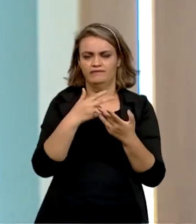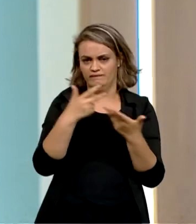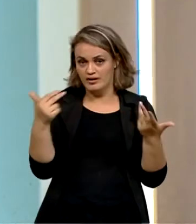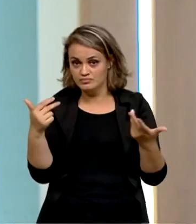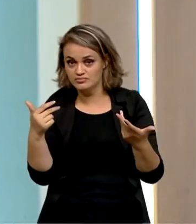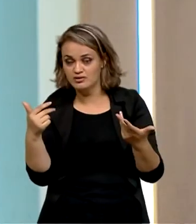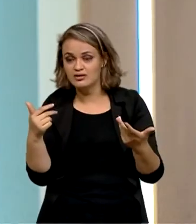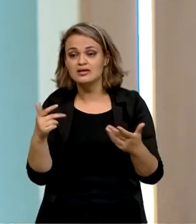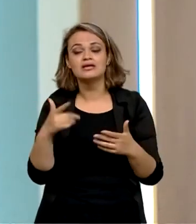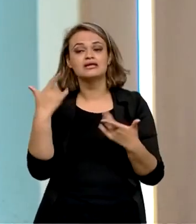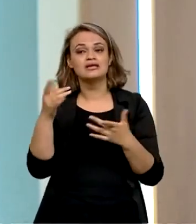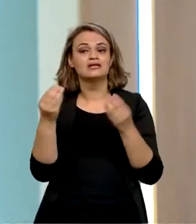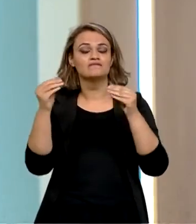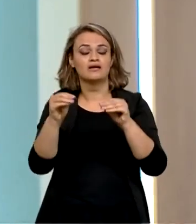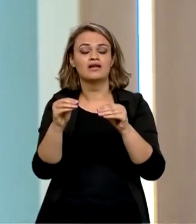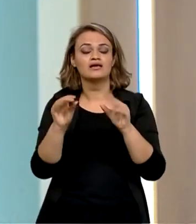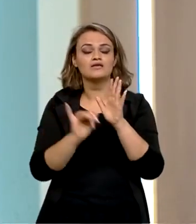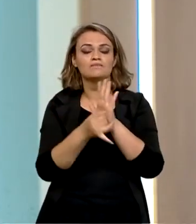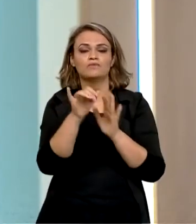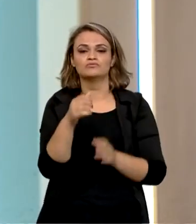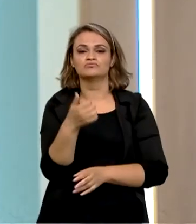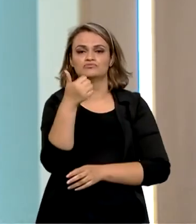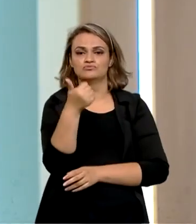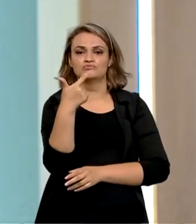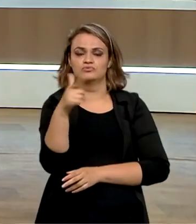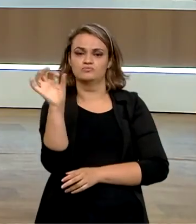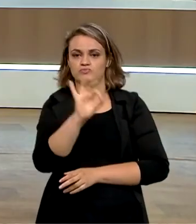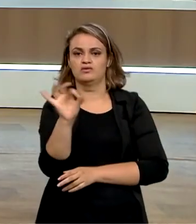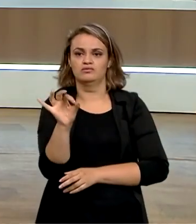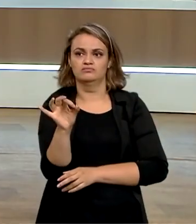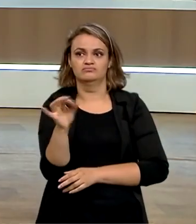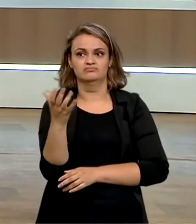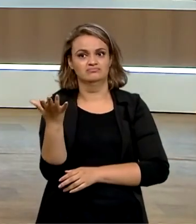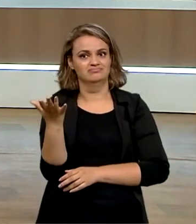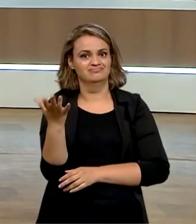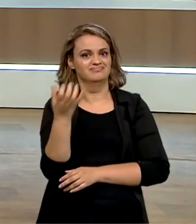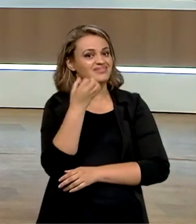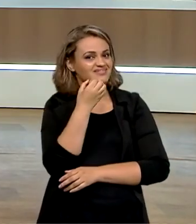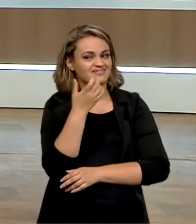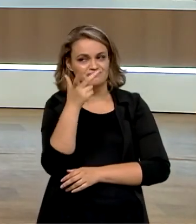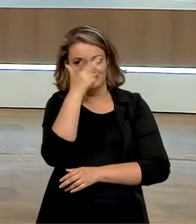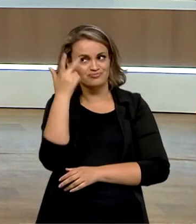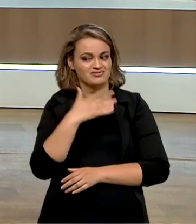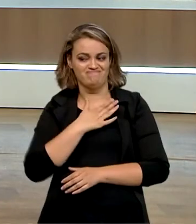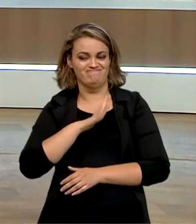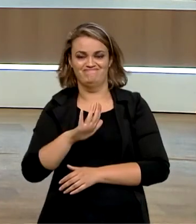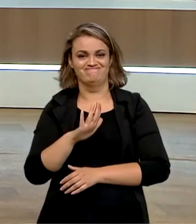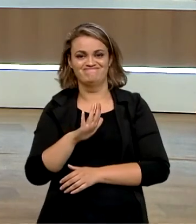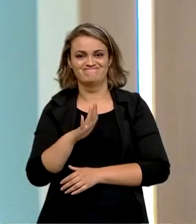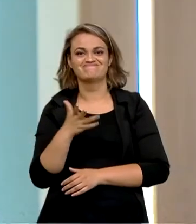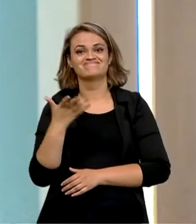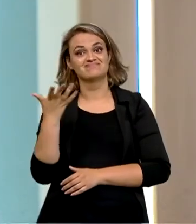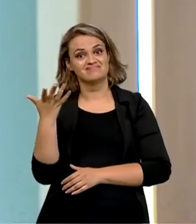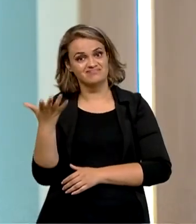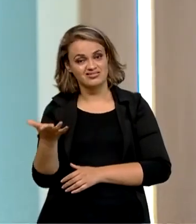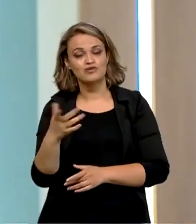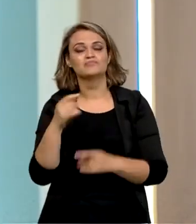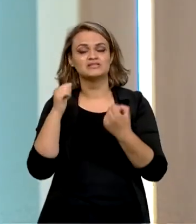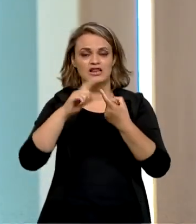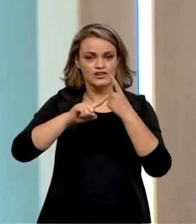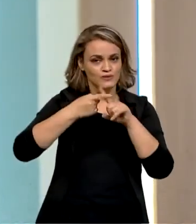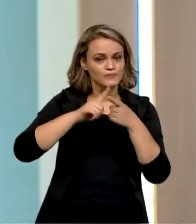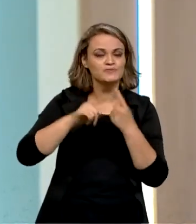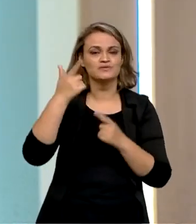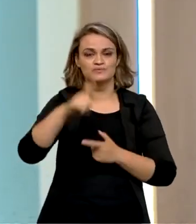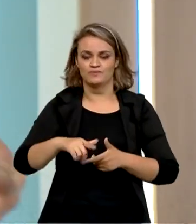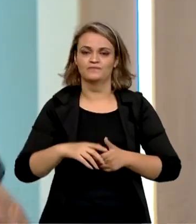etc., e queria colocar um imposto de 12%, o que não foi bem visto por alguns segmentos da economia. Então, isso vai ter que ser negociado de